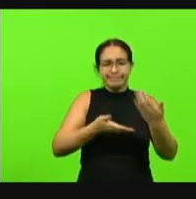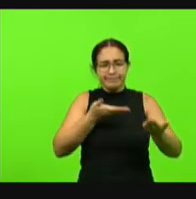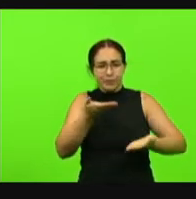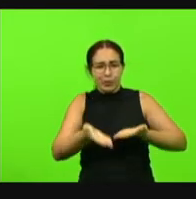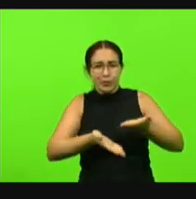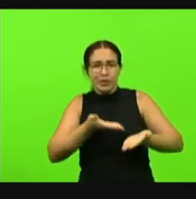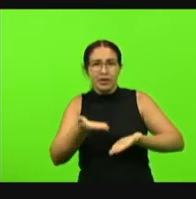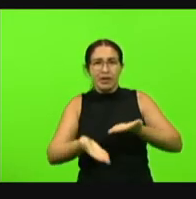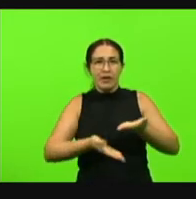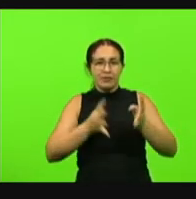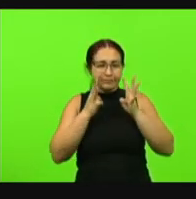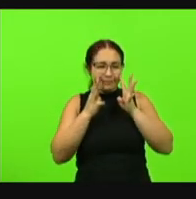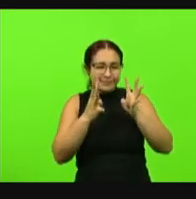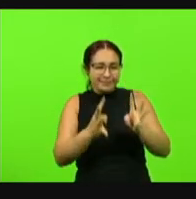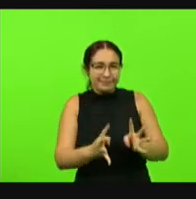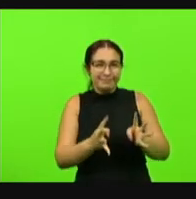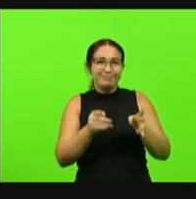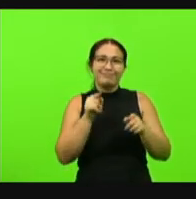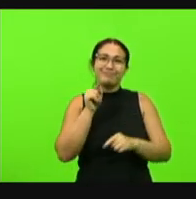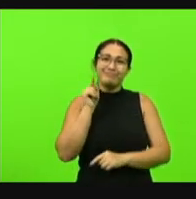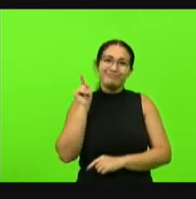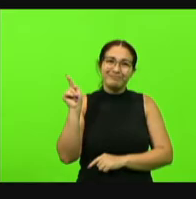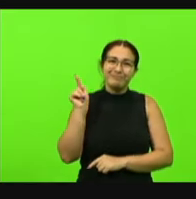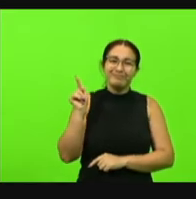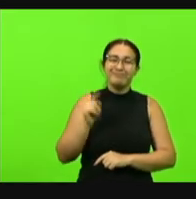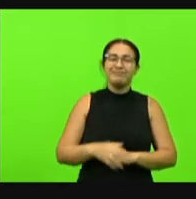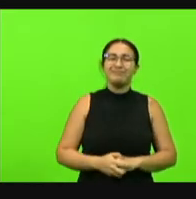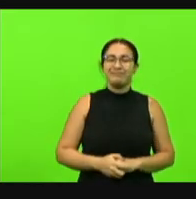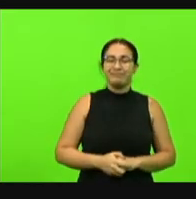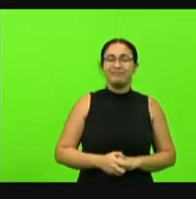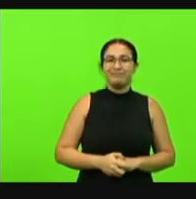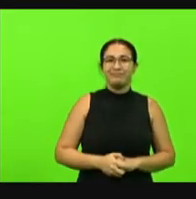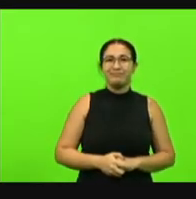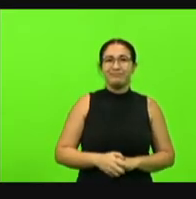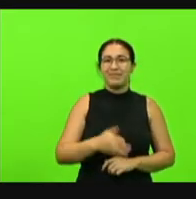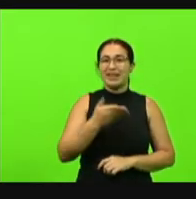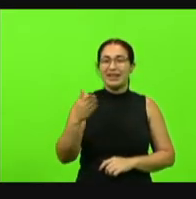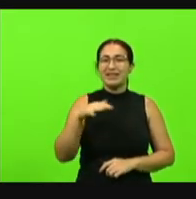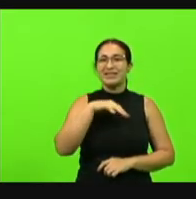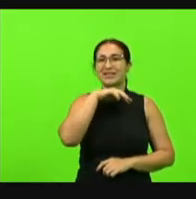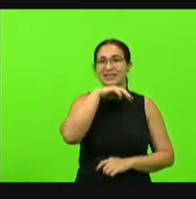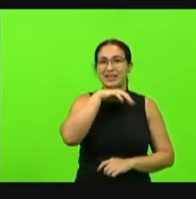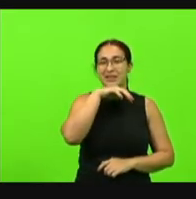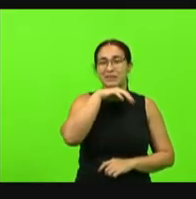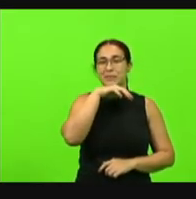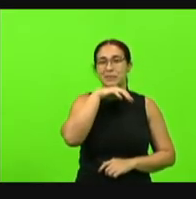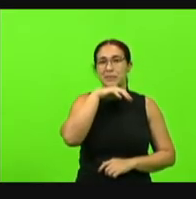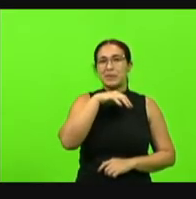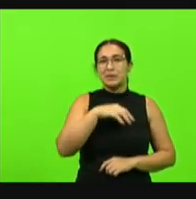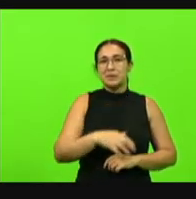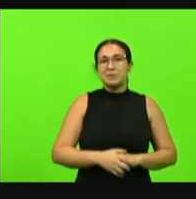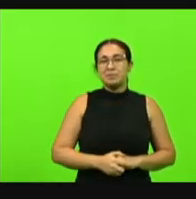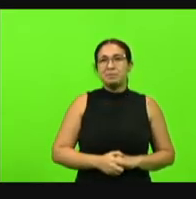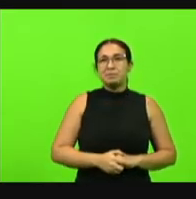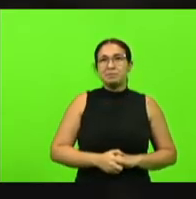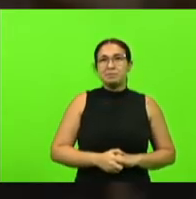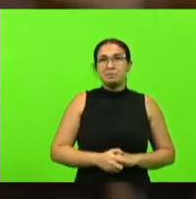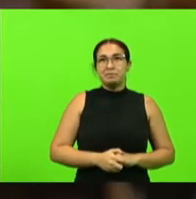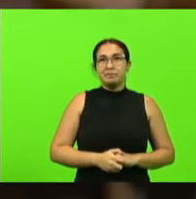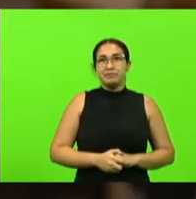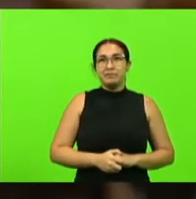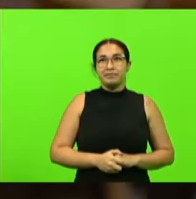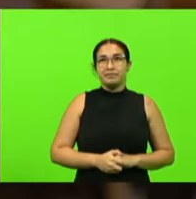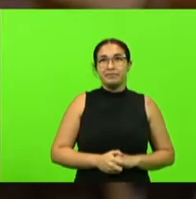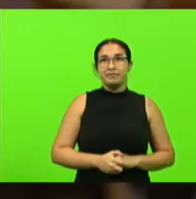faz o suporte dessa dessa espécime desse